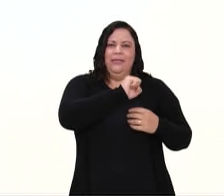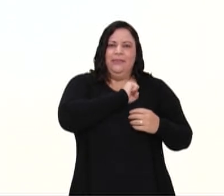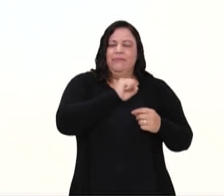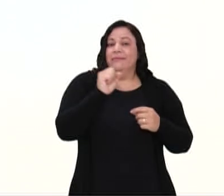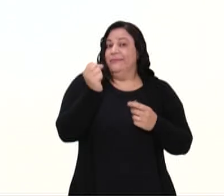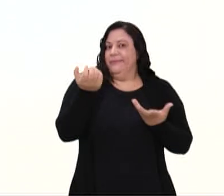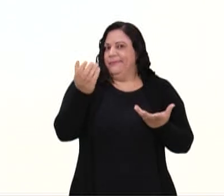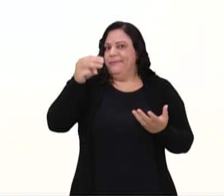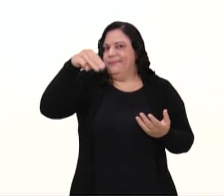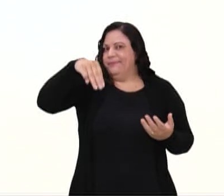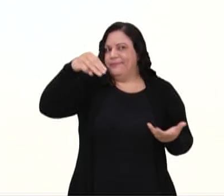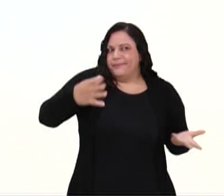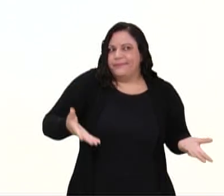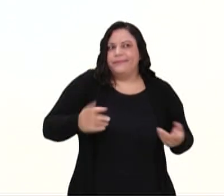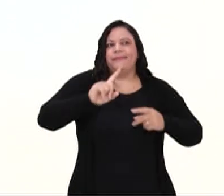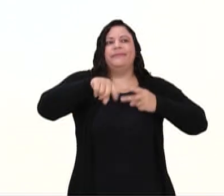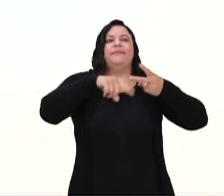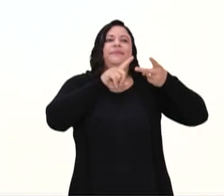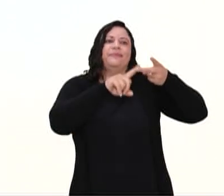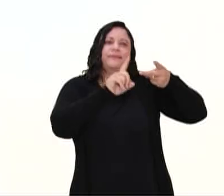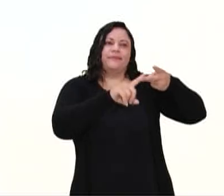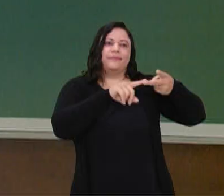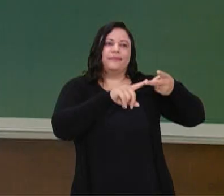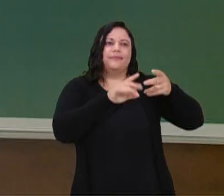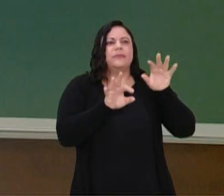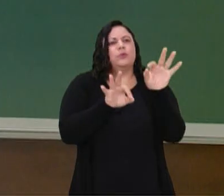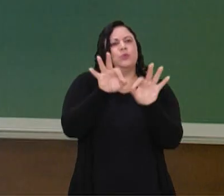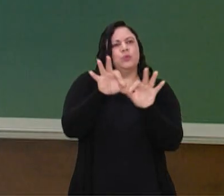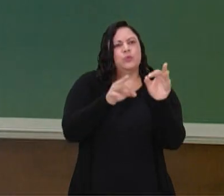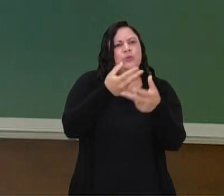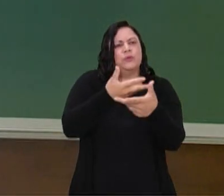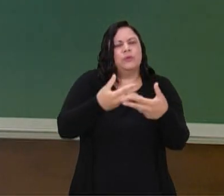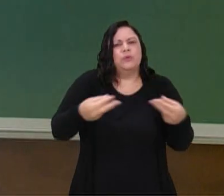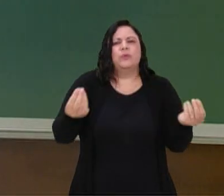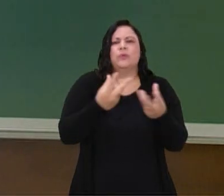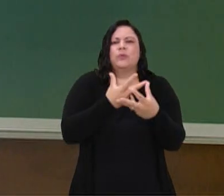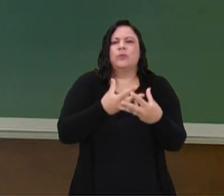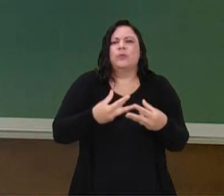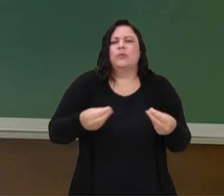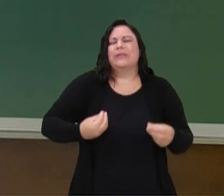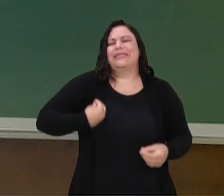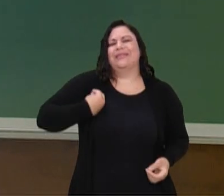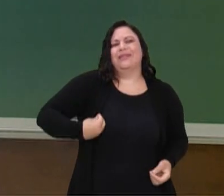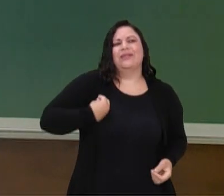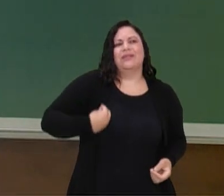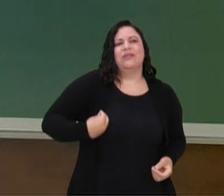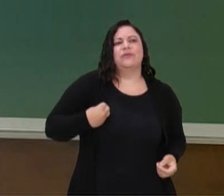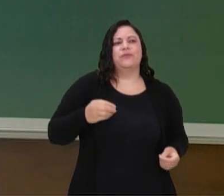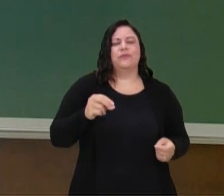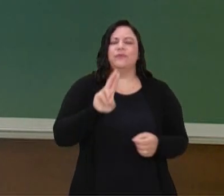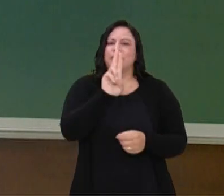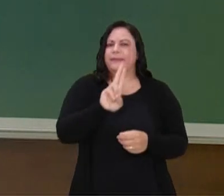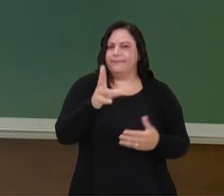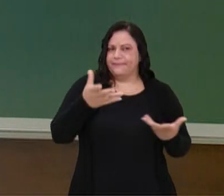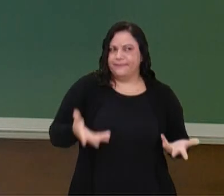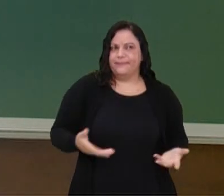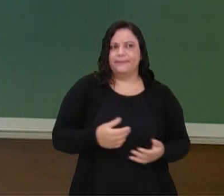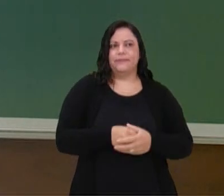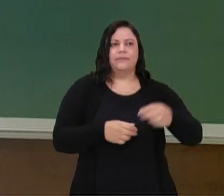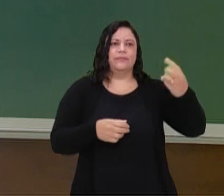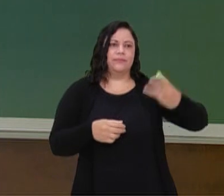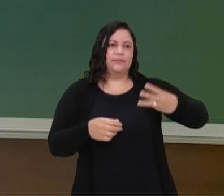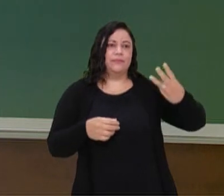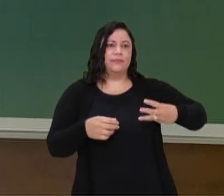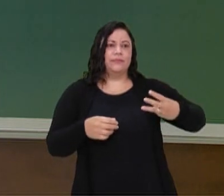de vida realizado durante o período de trabalho. E número três tem como princípios a centralização, a